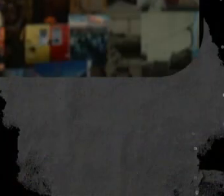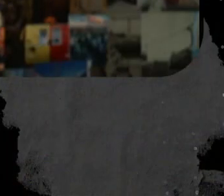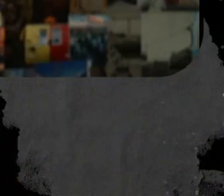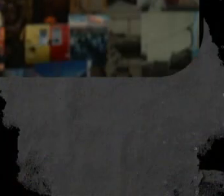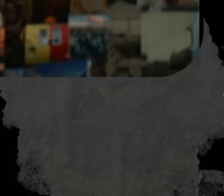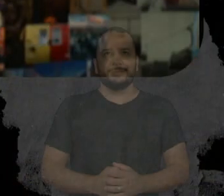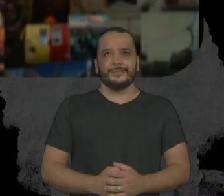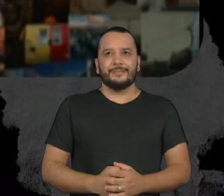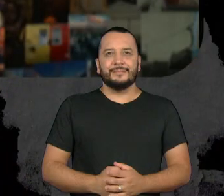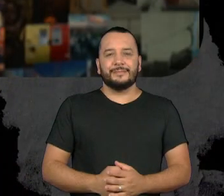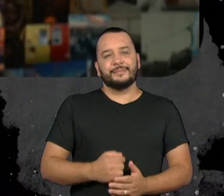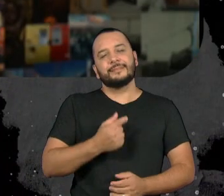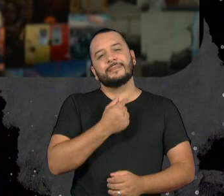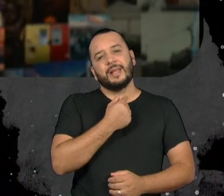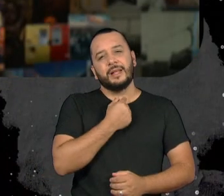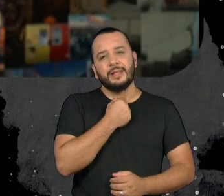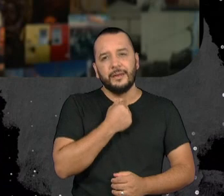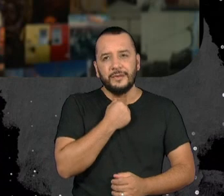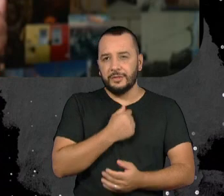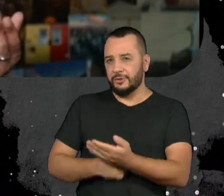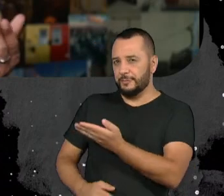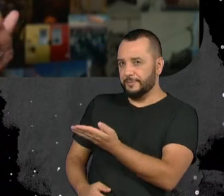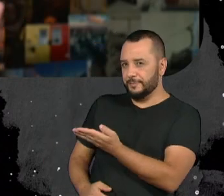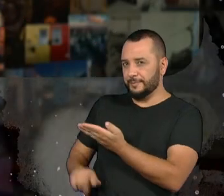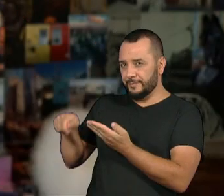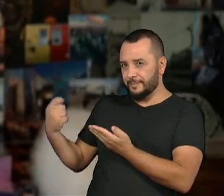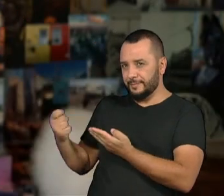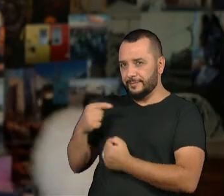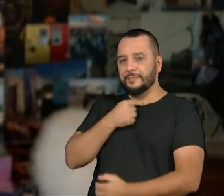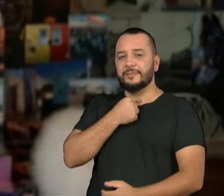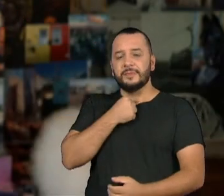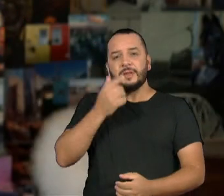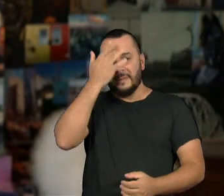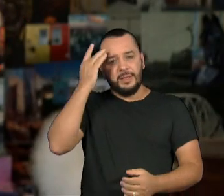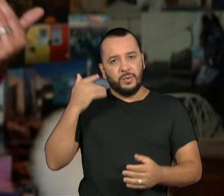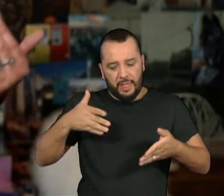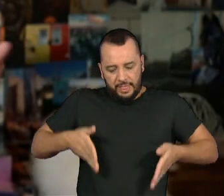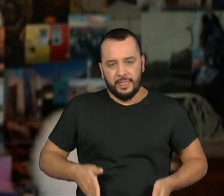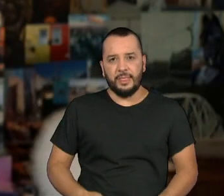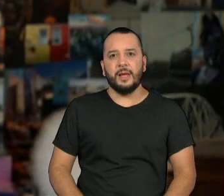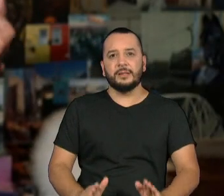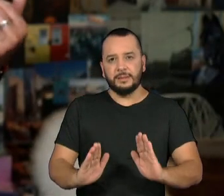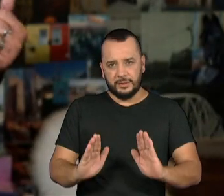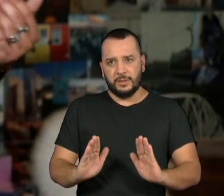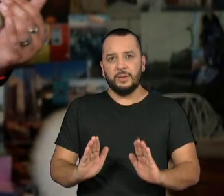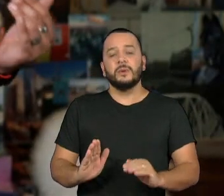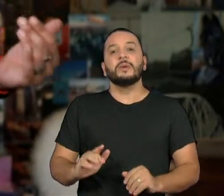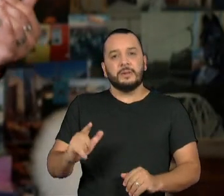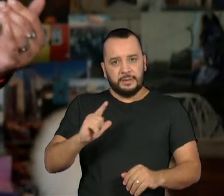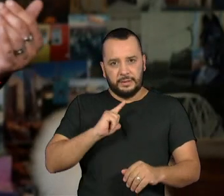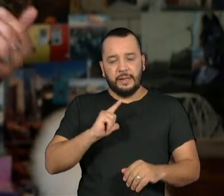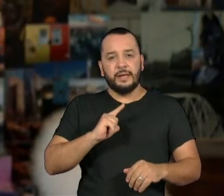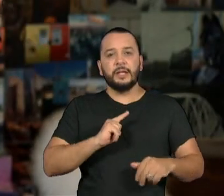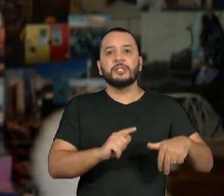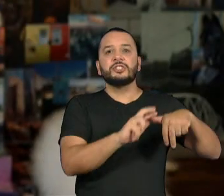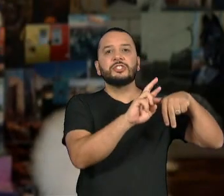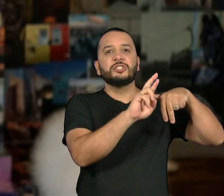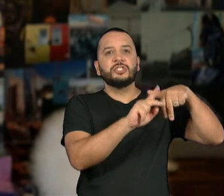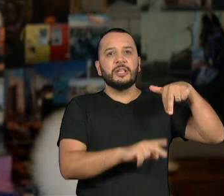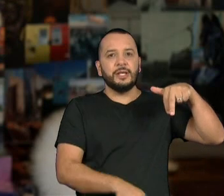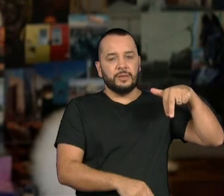Travesti diz respeito a pessoas que, ao nascerem, receberam a denominação de gênero masculino,